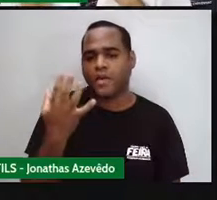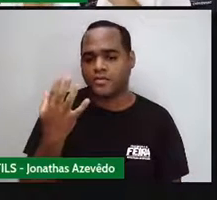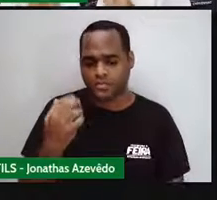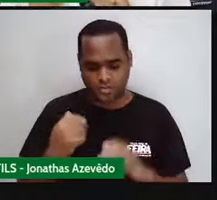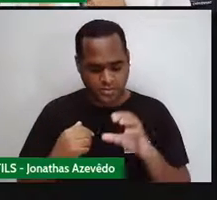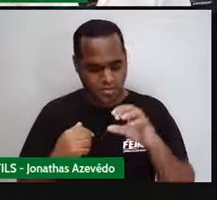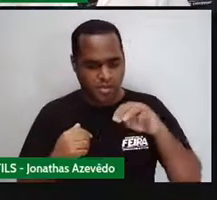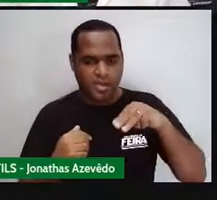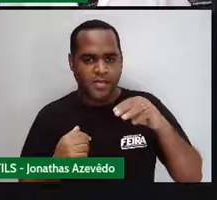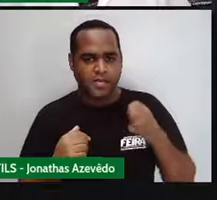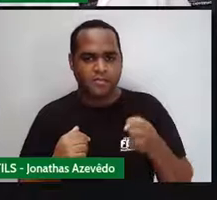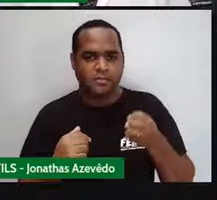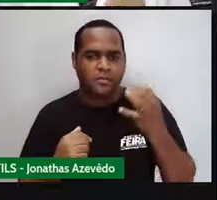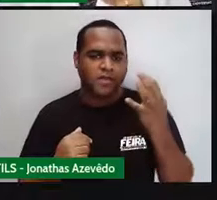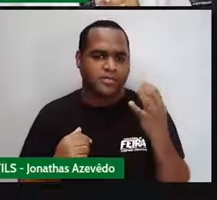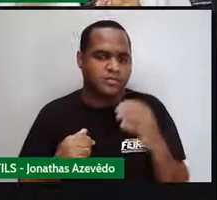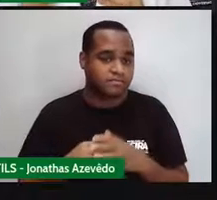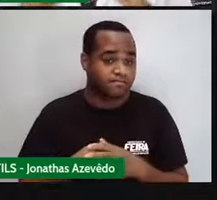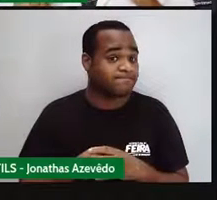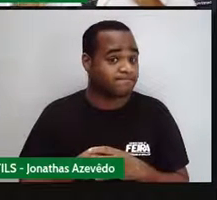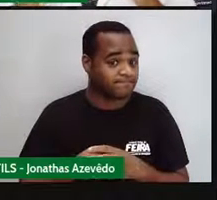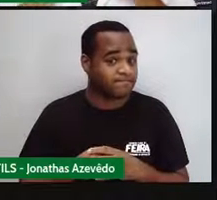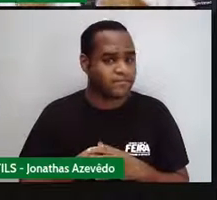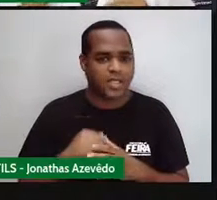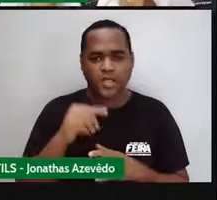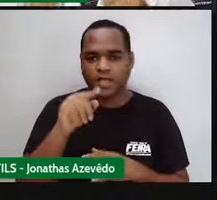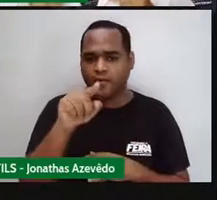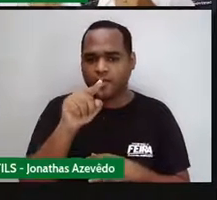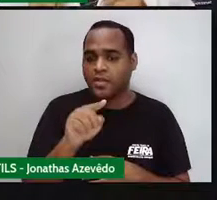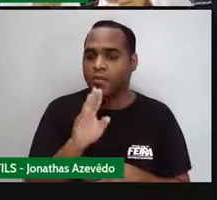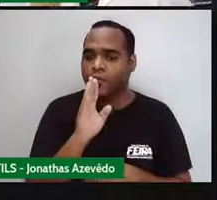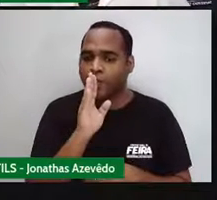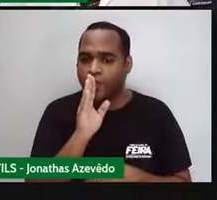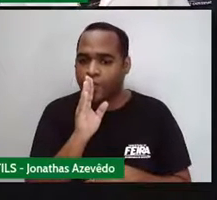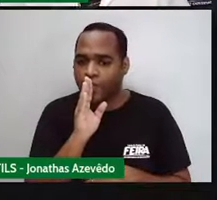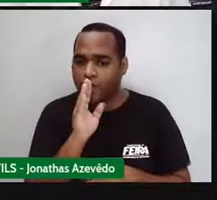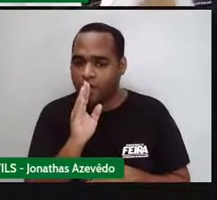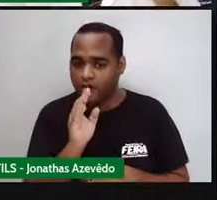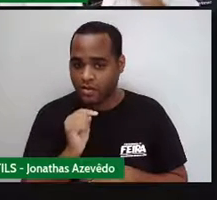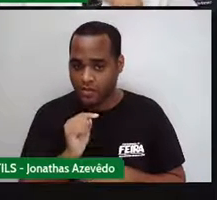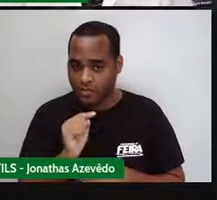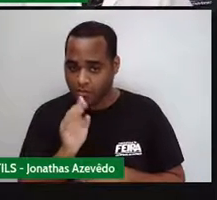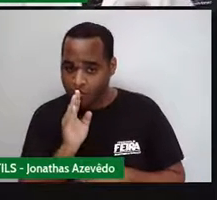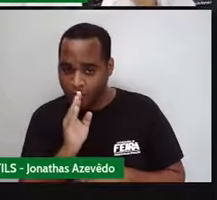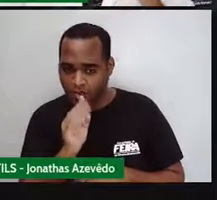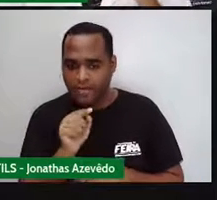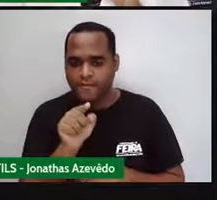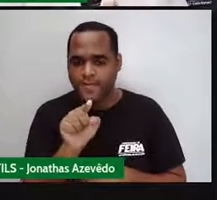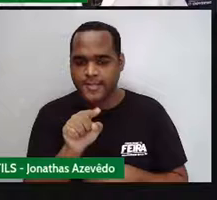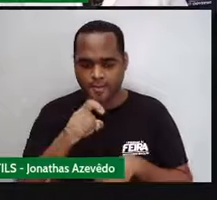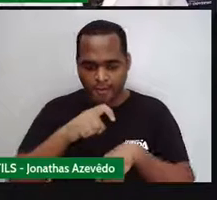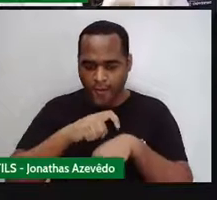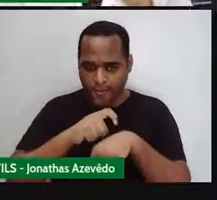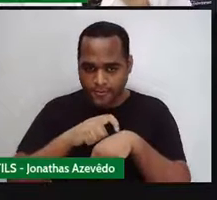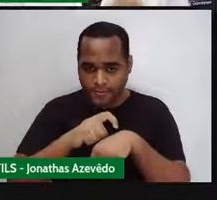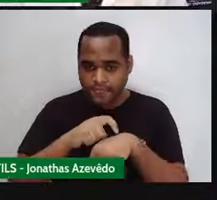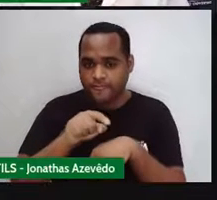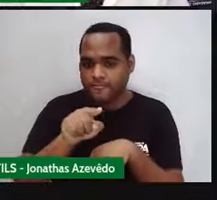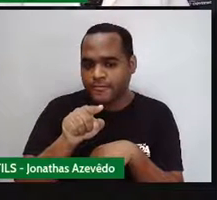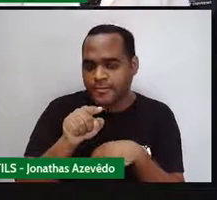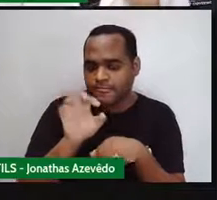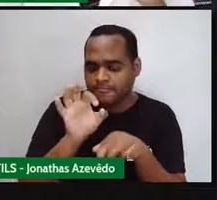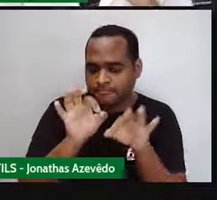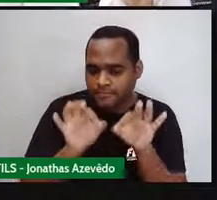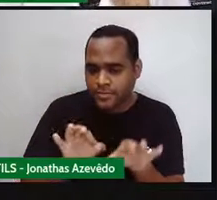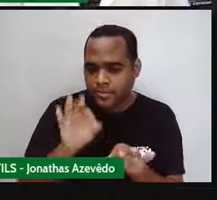diagonais. Então, eu vou fazer um silênciozinho aqui para te dar um tempinho para pensar